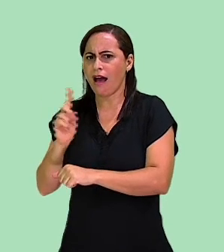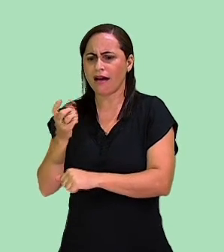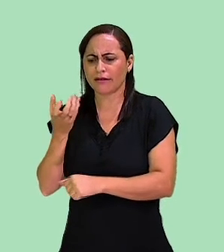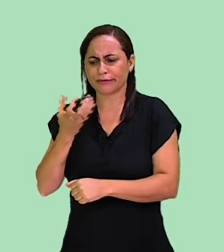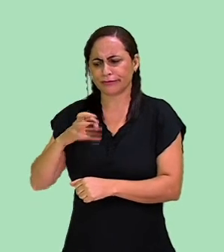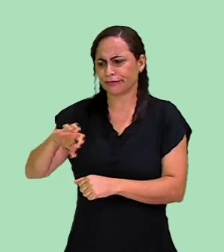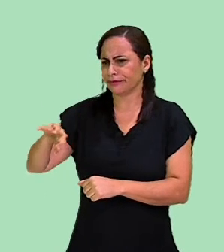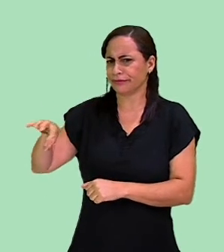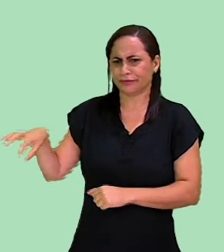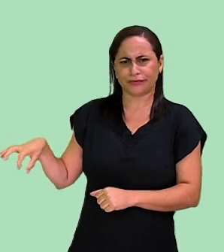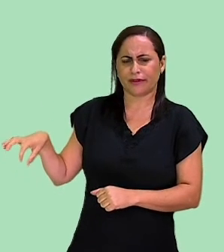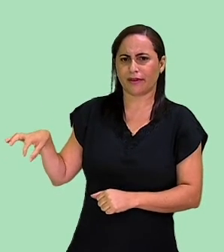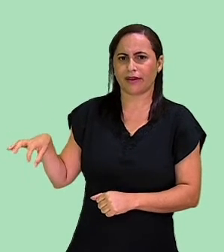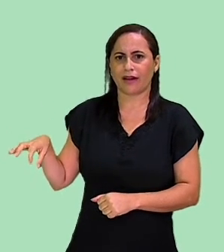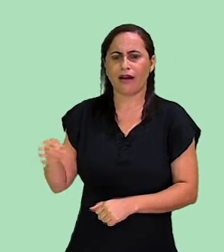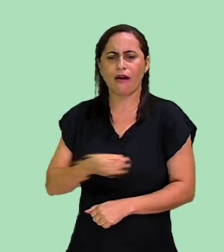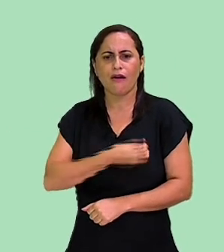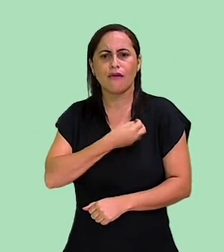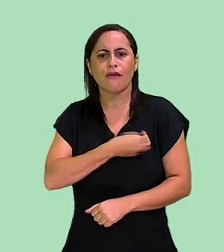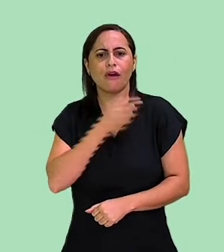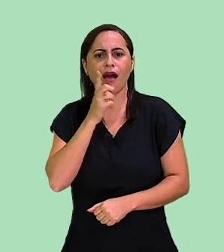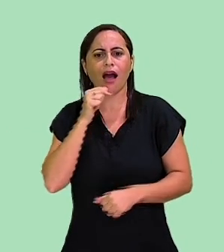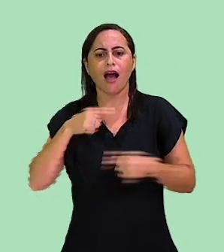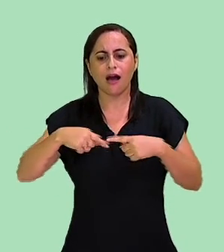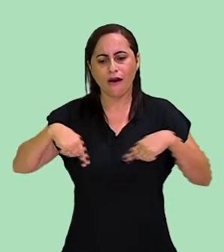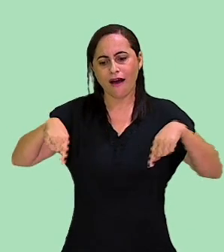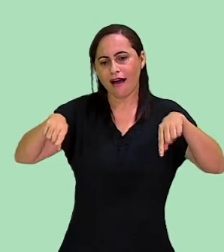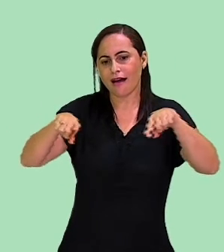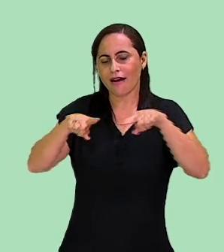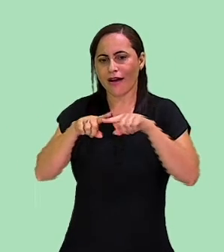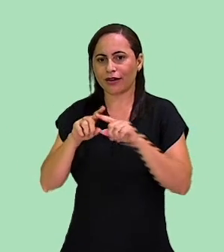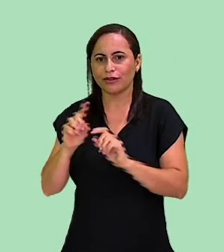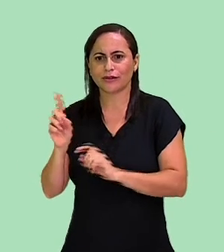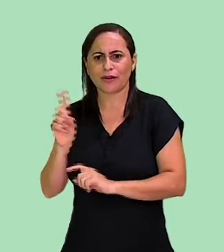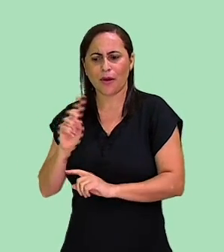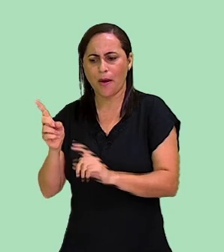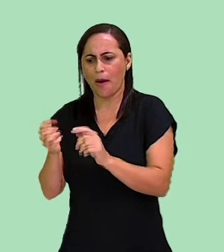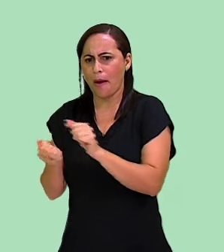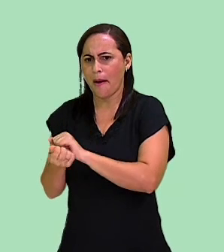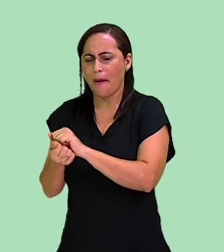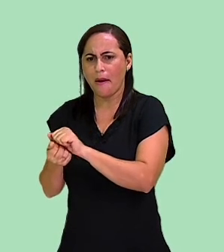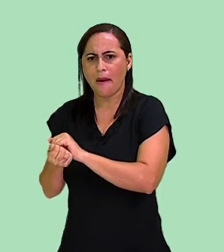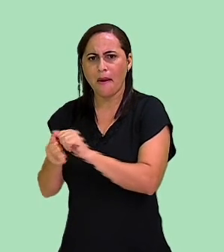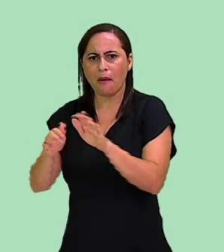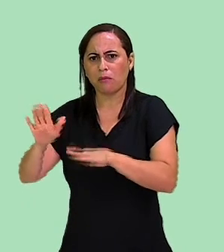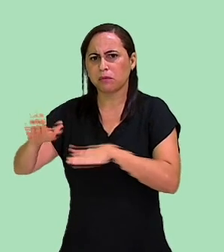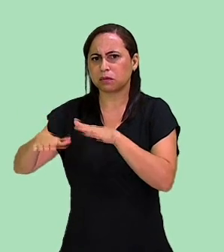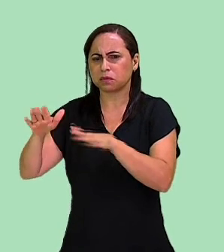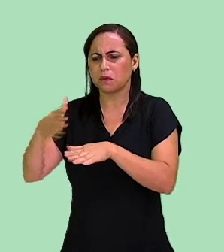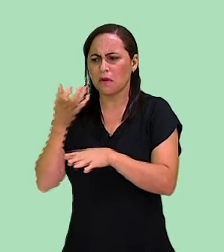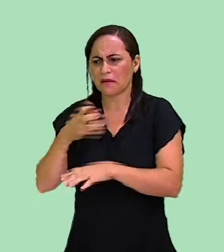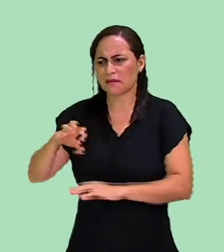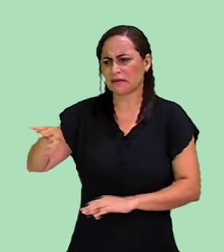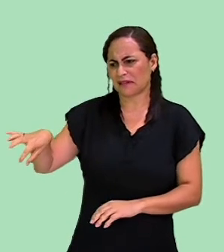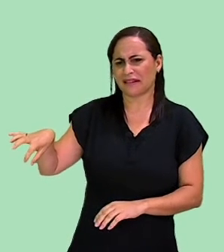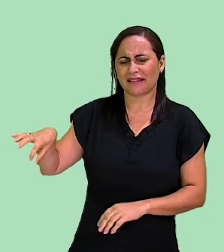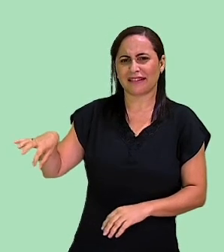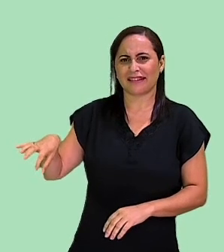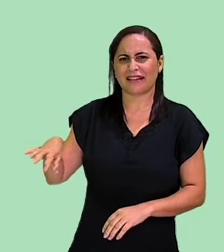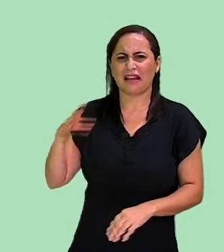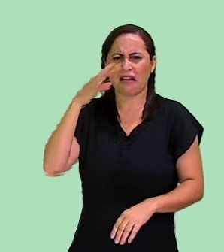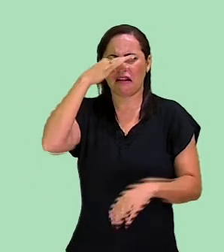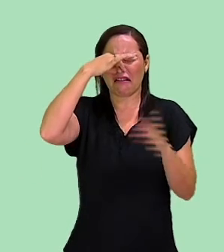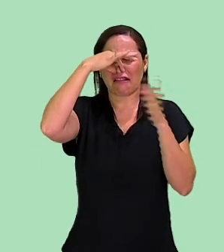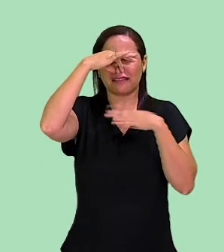porque não quer. Ele mora lá na lagoa, não lava o pé, porque não quer mais. Que chulé!